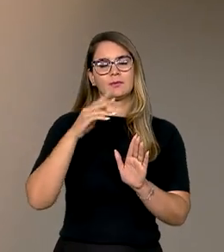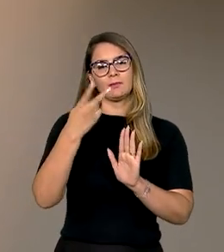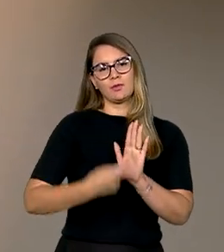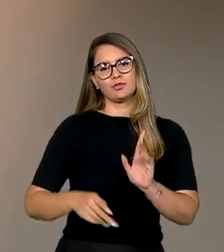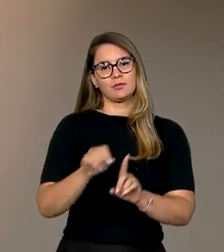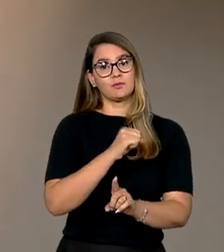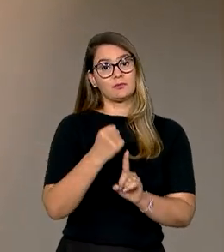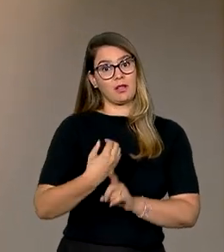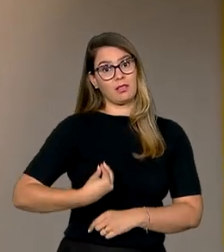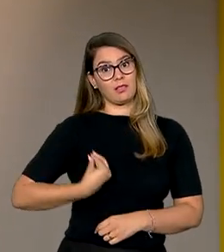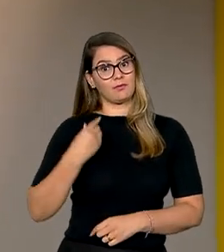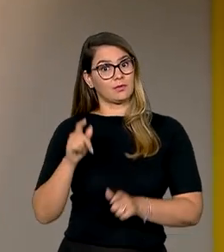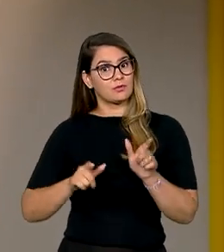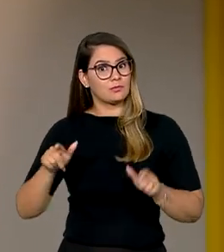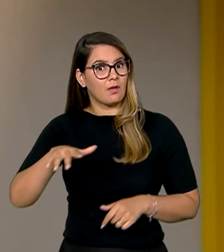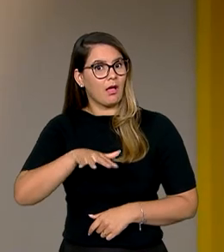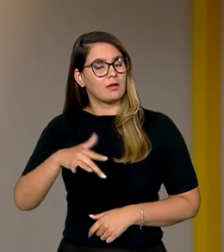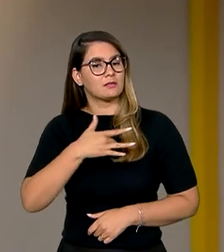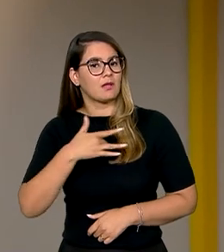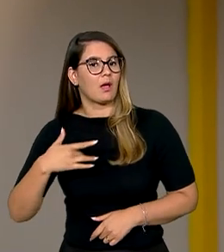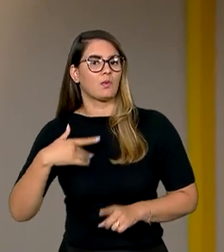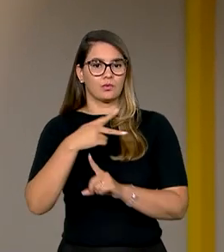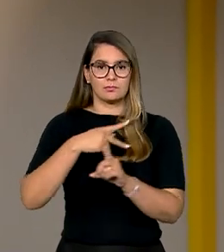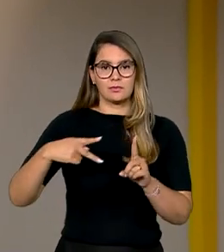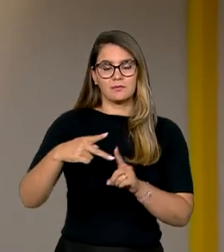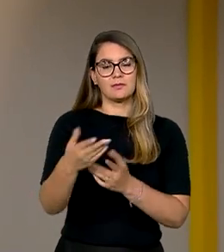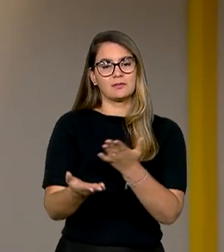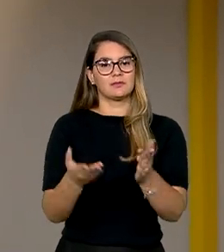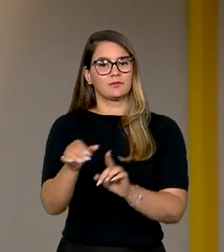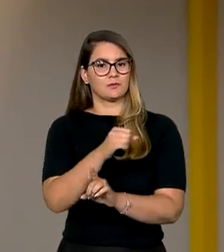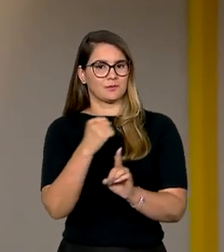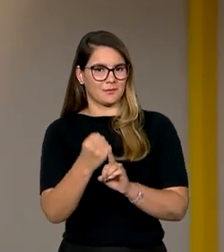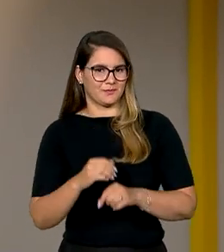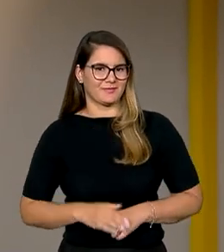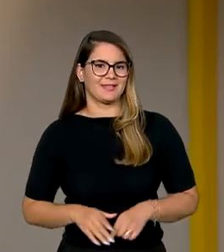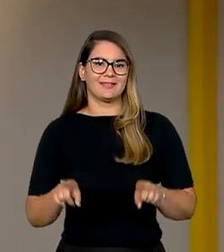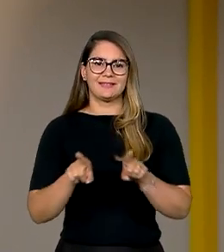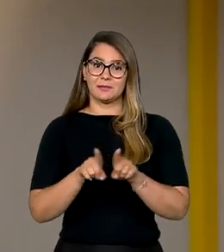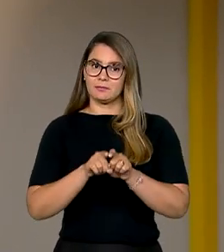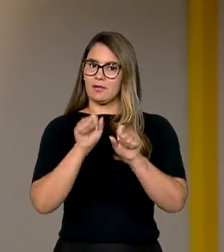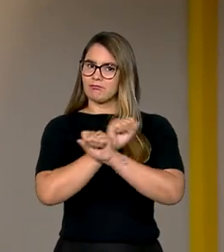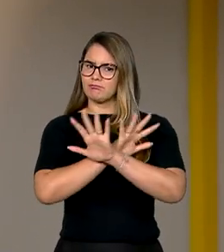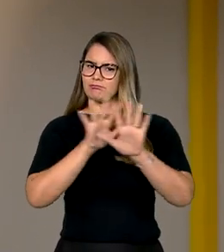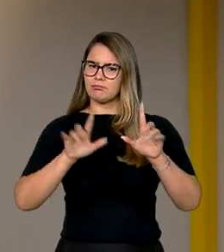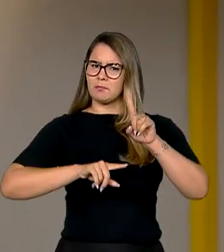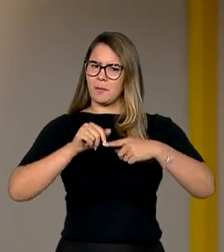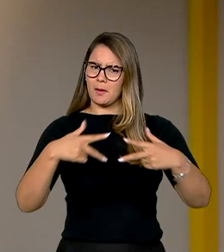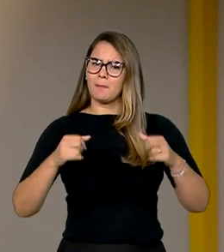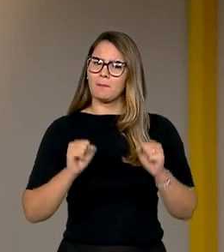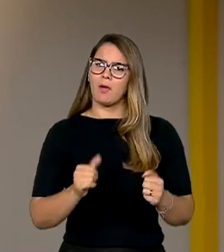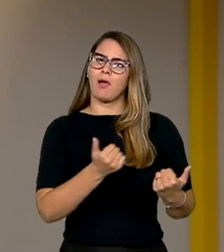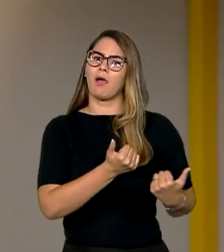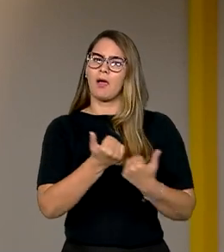na vida das pessoas em áreas como saúde, previdência e assistência social. Além de transparência, a ferramenta